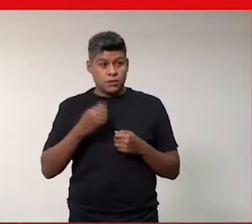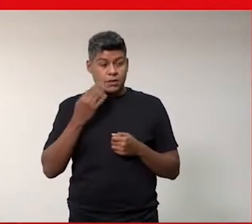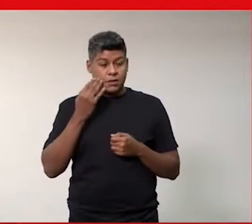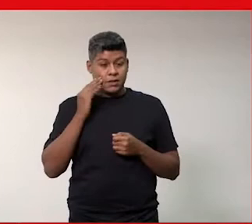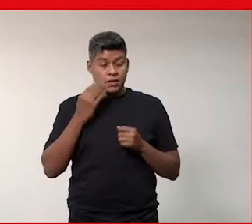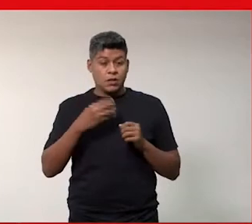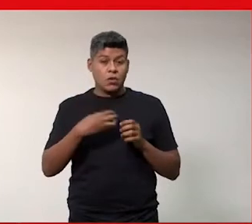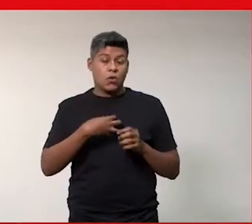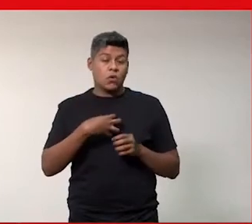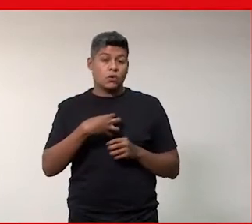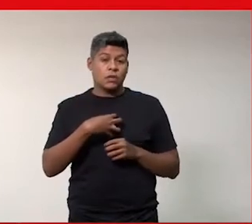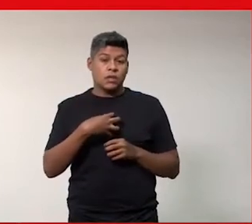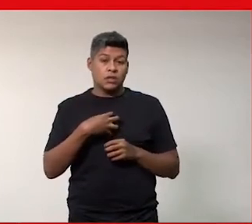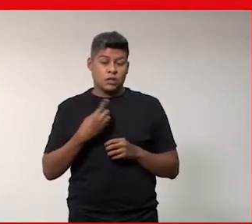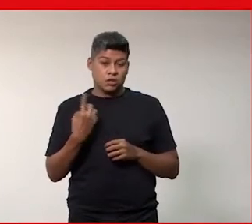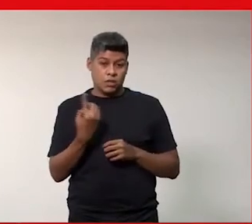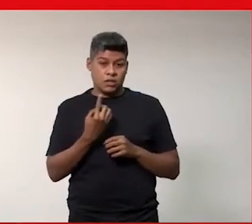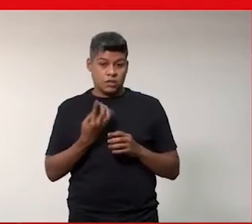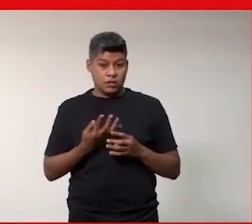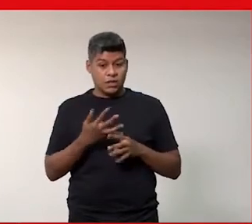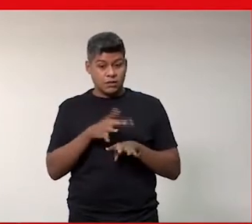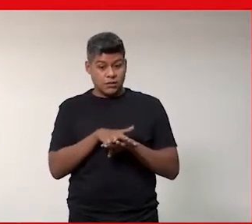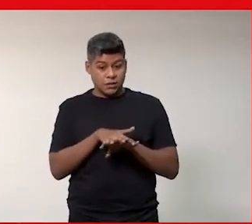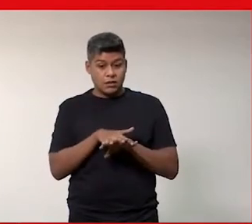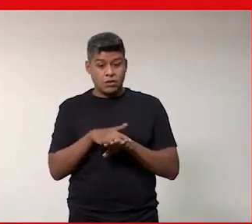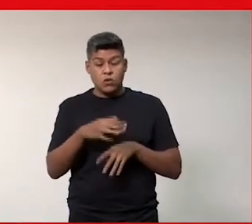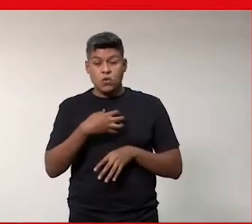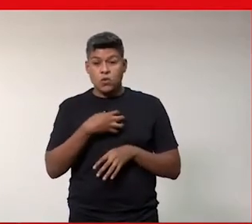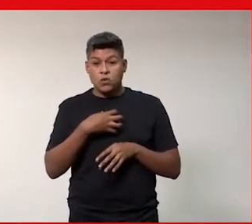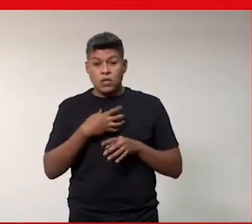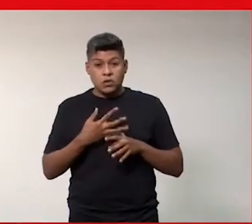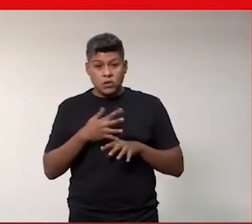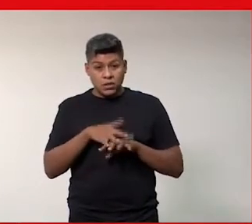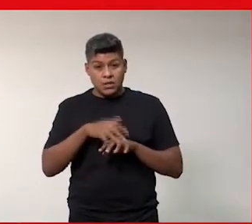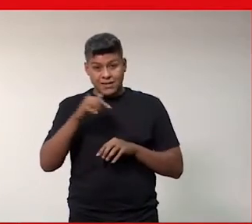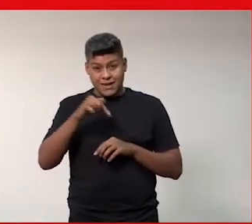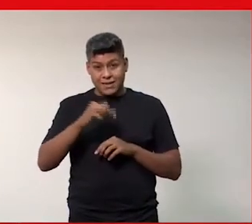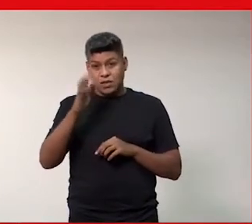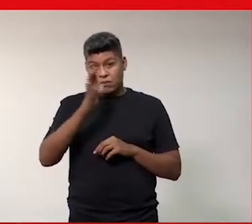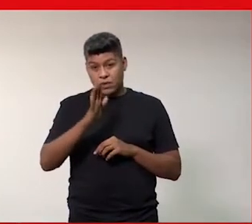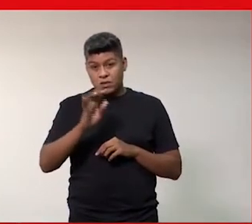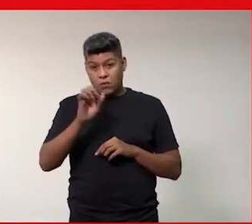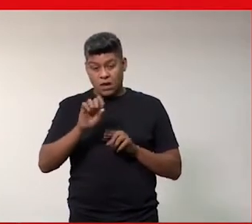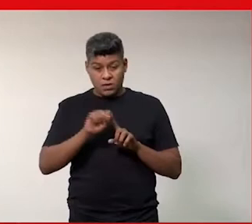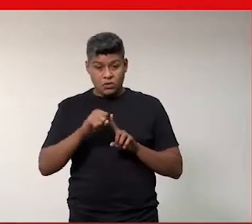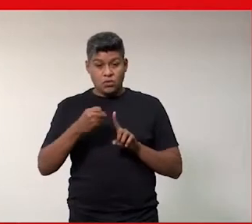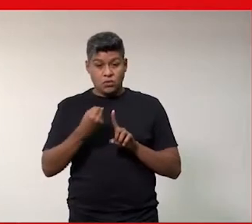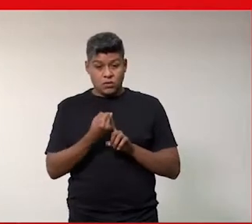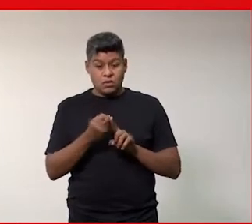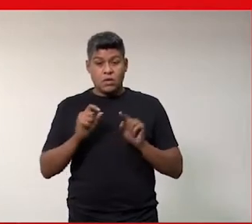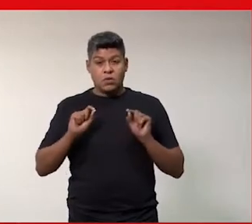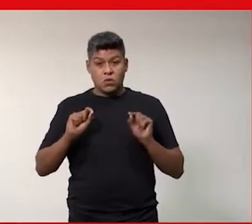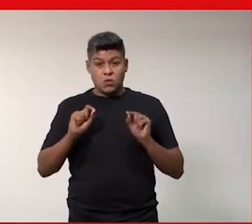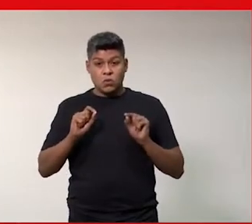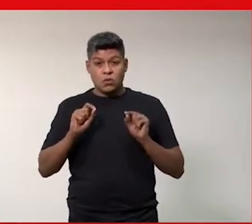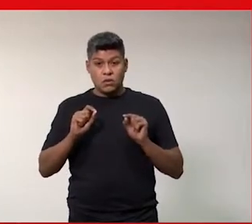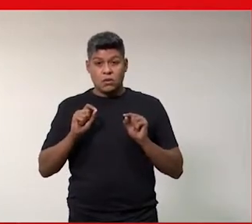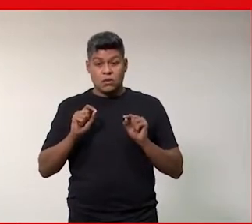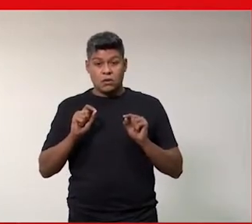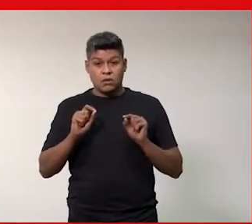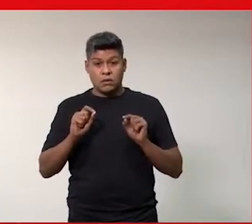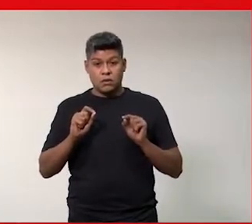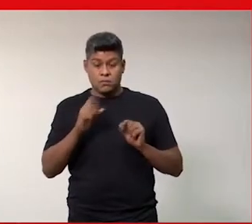o contexto em que a gente está inserido e o contexto que a gente está inserido aqui no Brasil é de uma sociedade que é patriarcal,